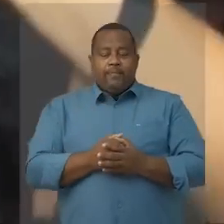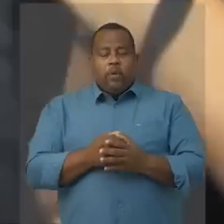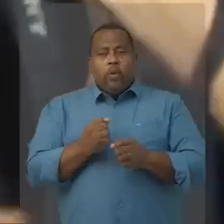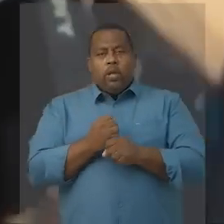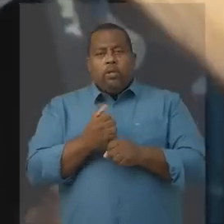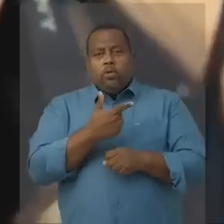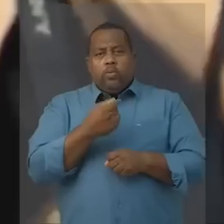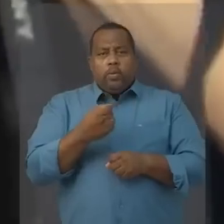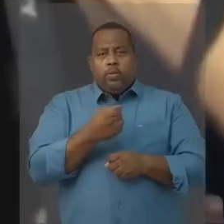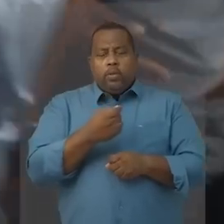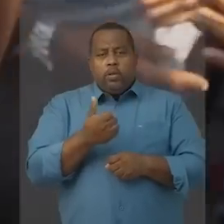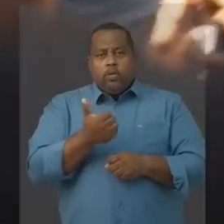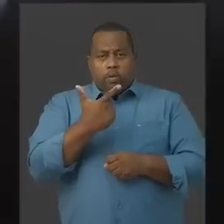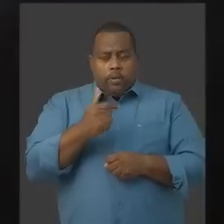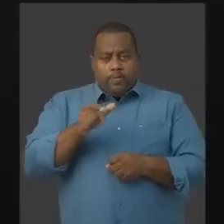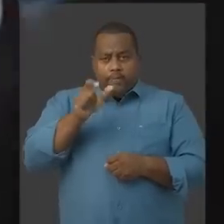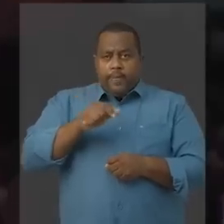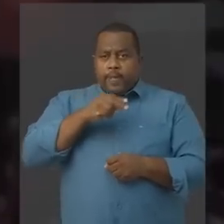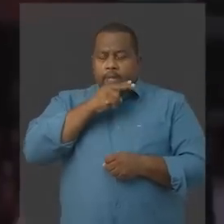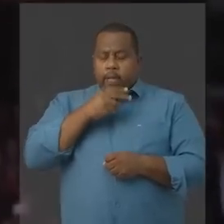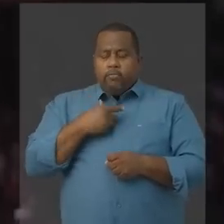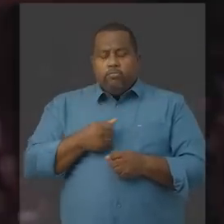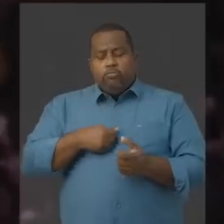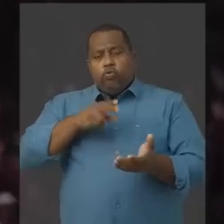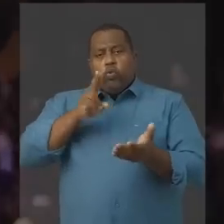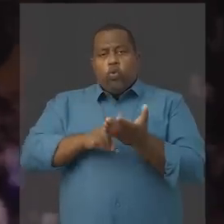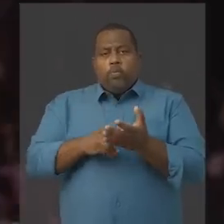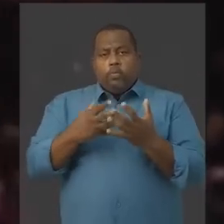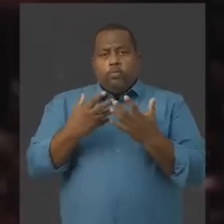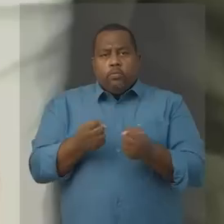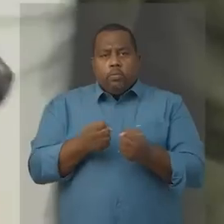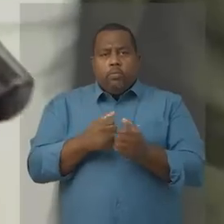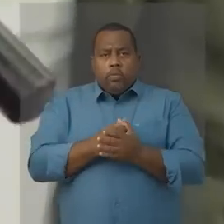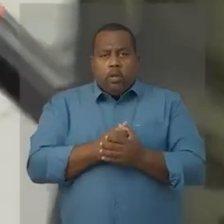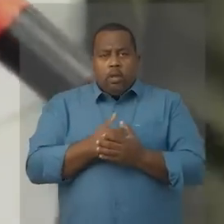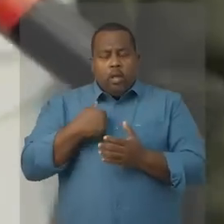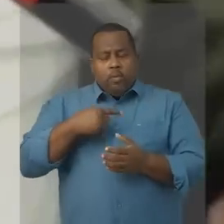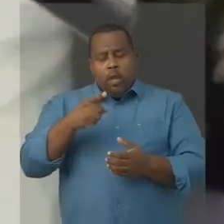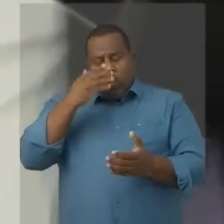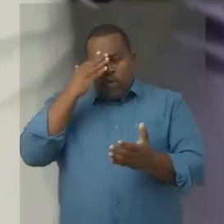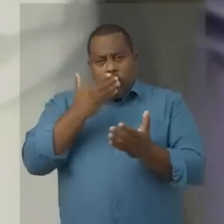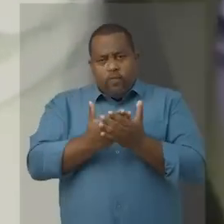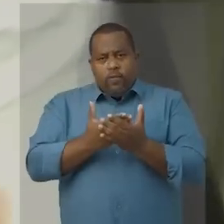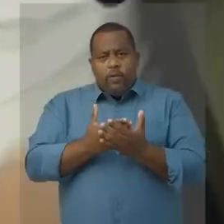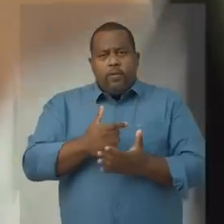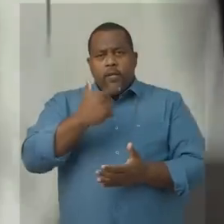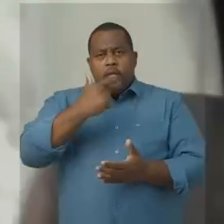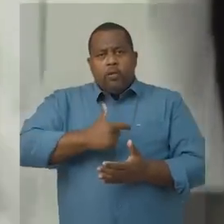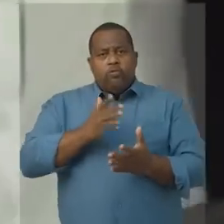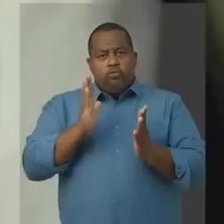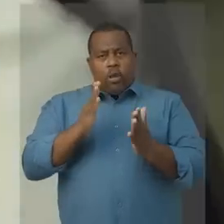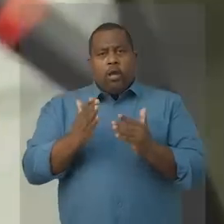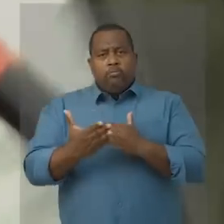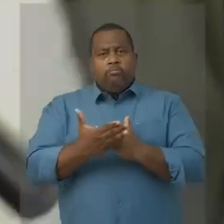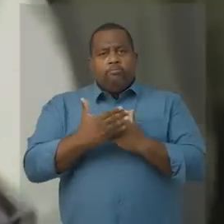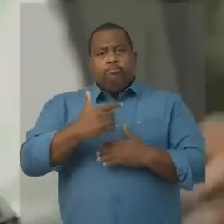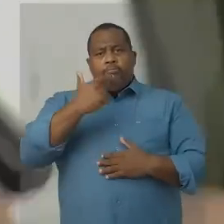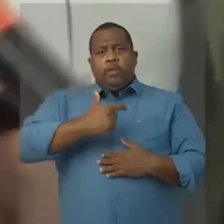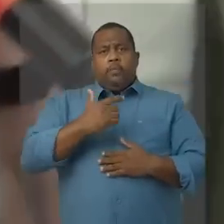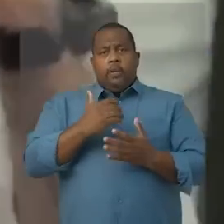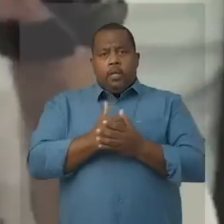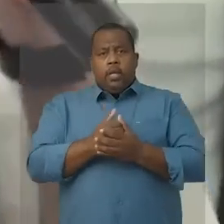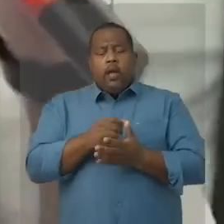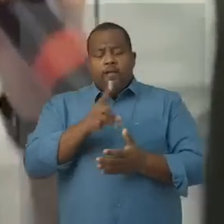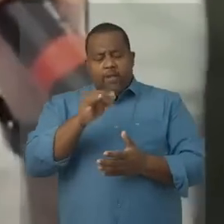Em 2012, a CM Neto assumiu um compromisso. Essa confiança que me foi depositada,